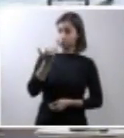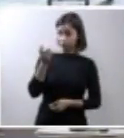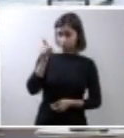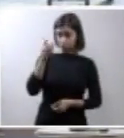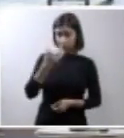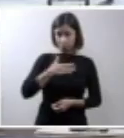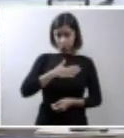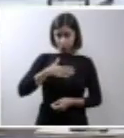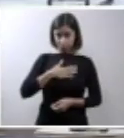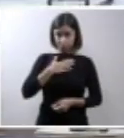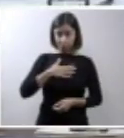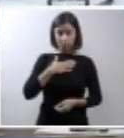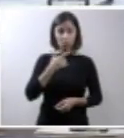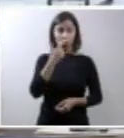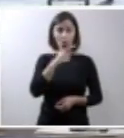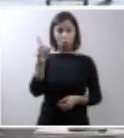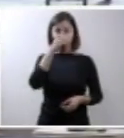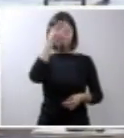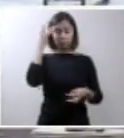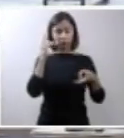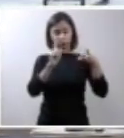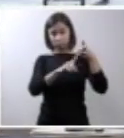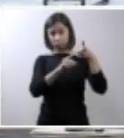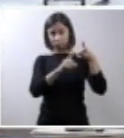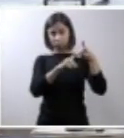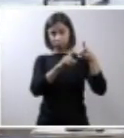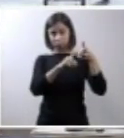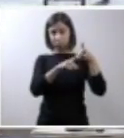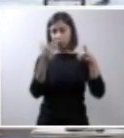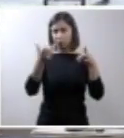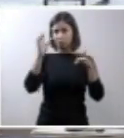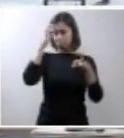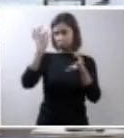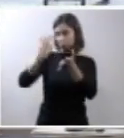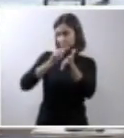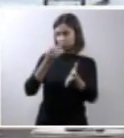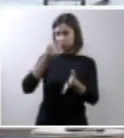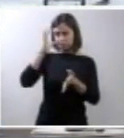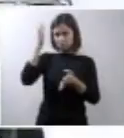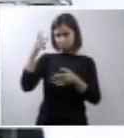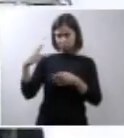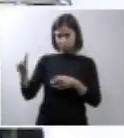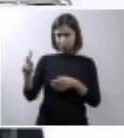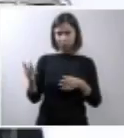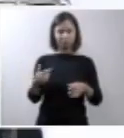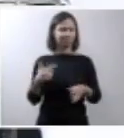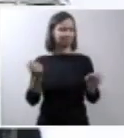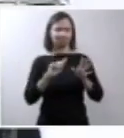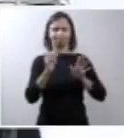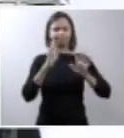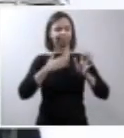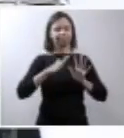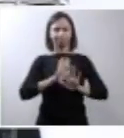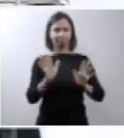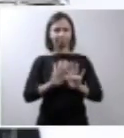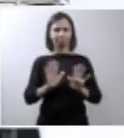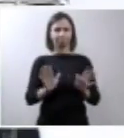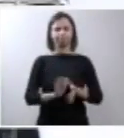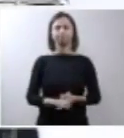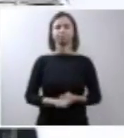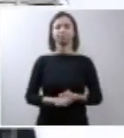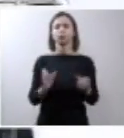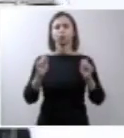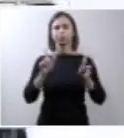que uma terceira pessoa tivesse tomado essa decisão por vocês? Não. Bem.